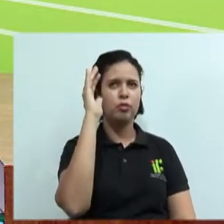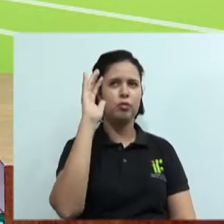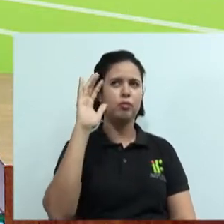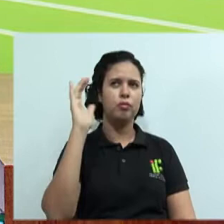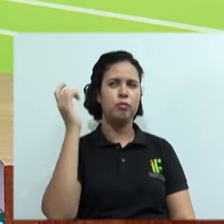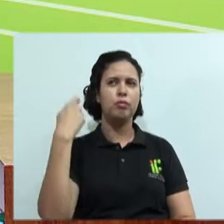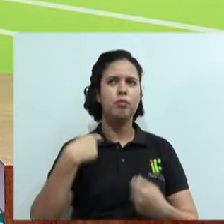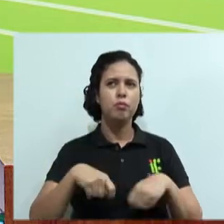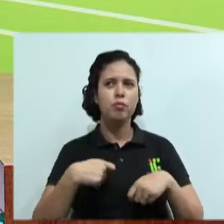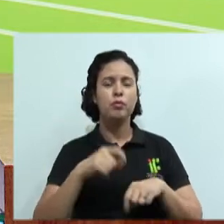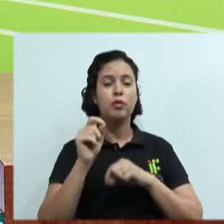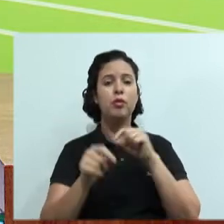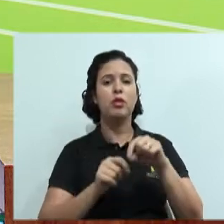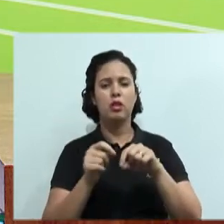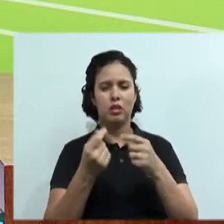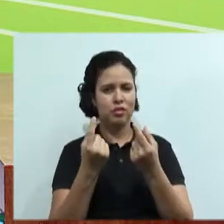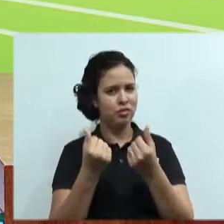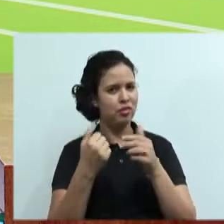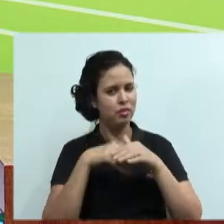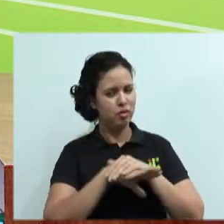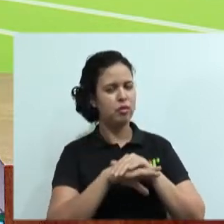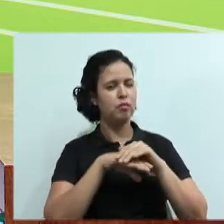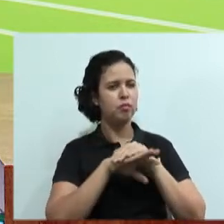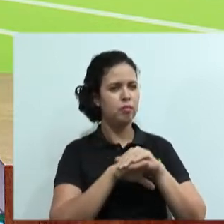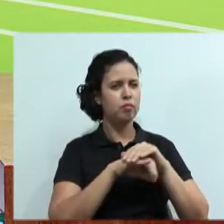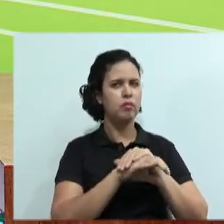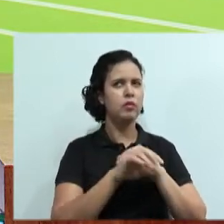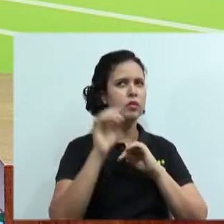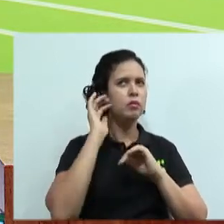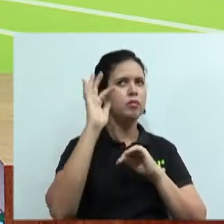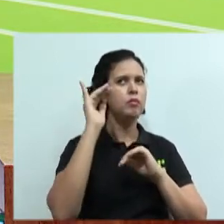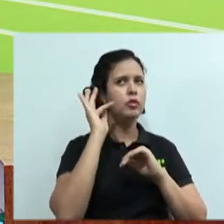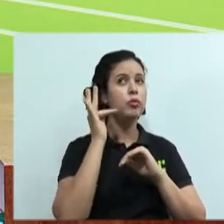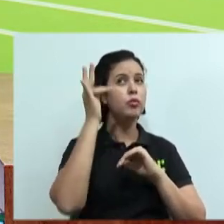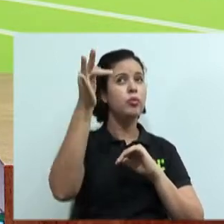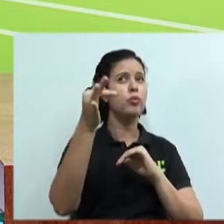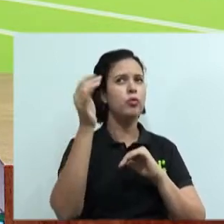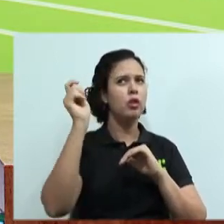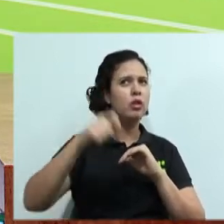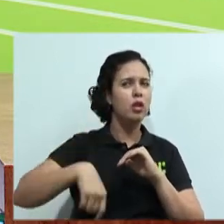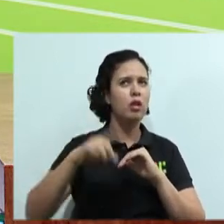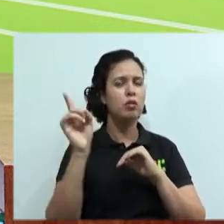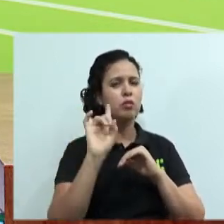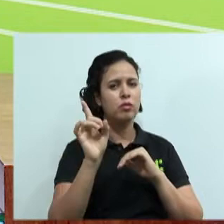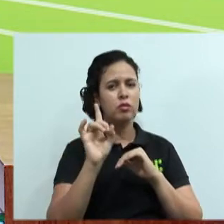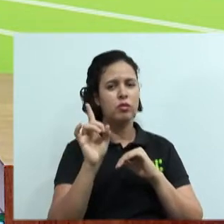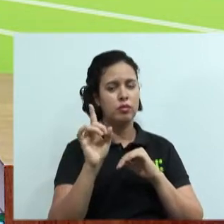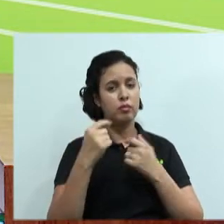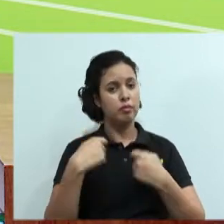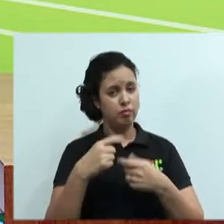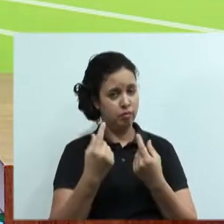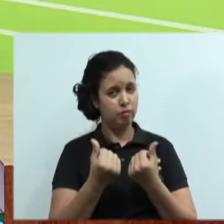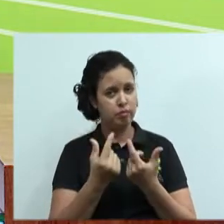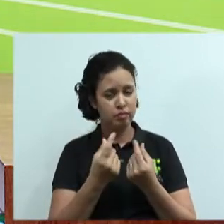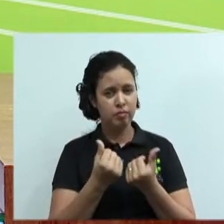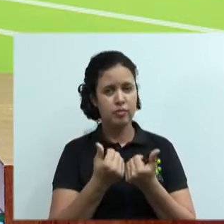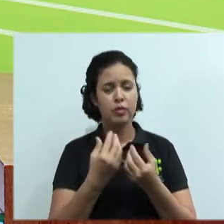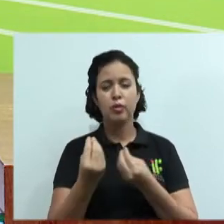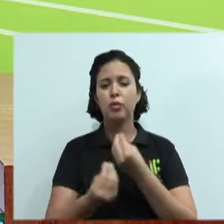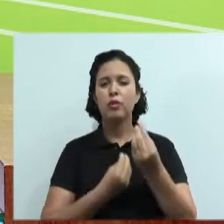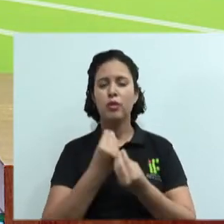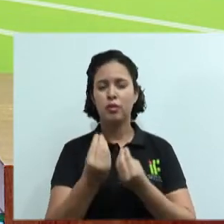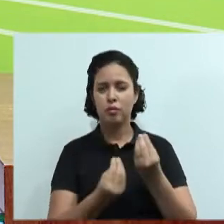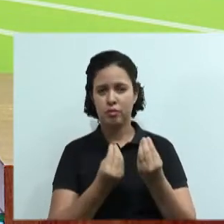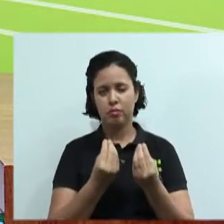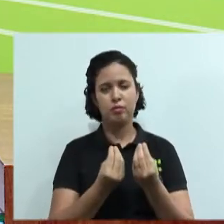começar a poupar, a economizar, a realmente ter uma outra fonte de renda a partir de agora, é claro. Como é que